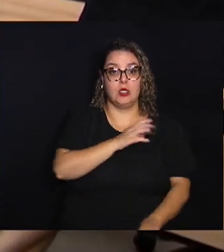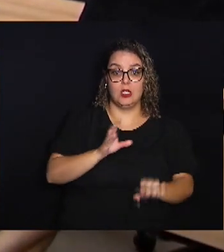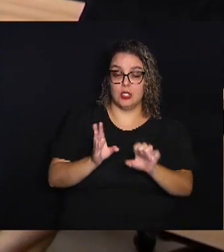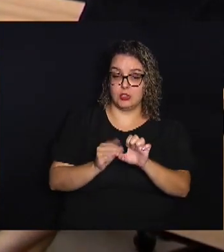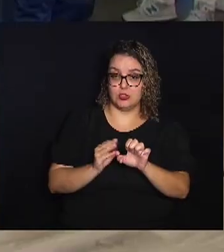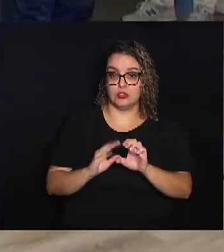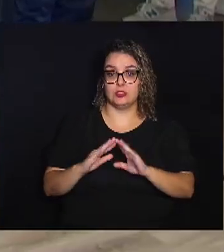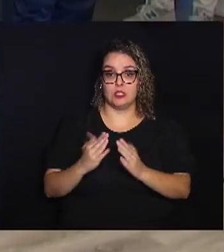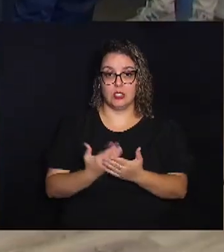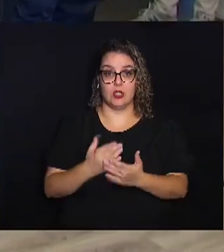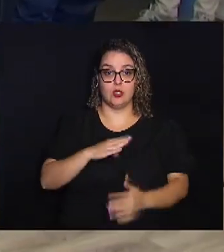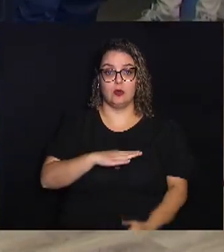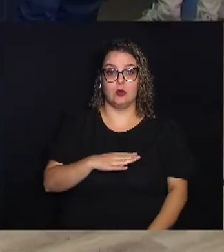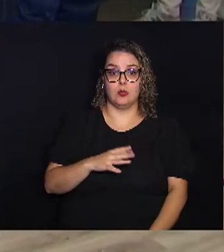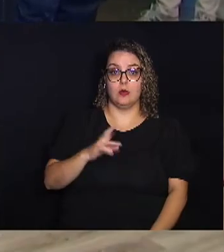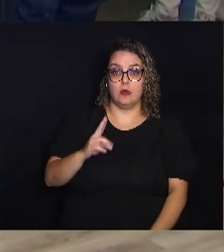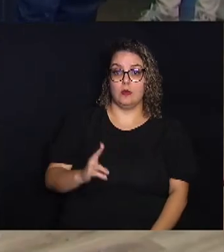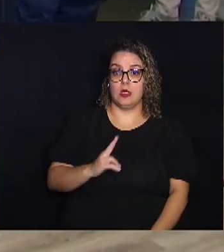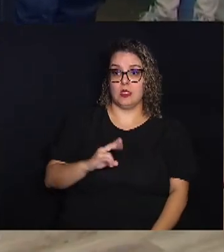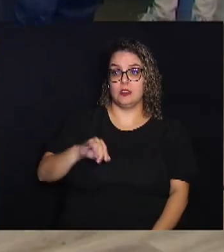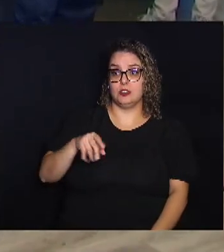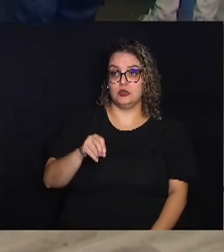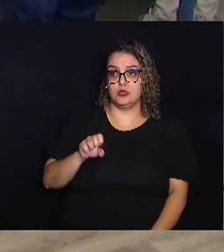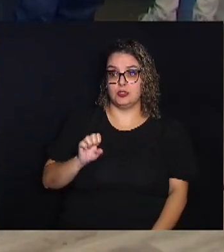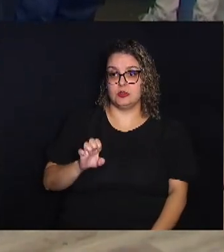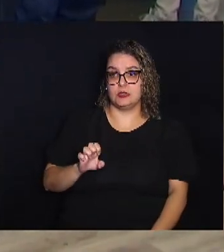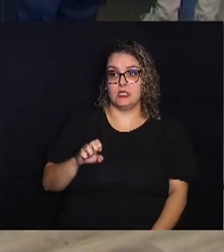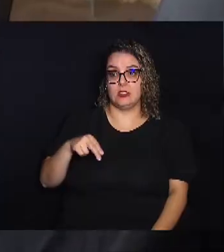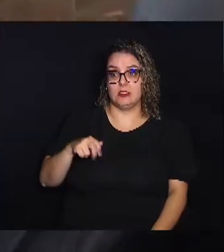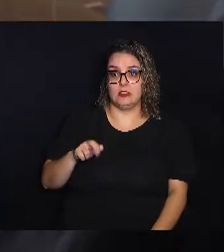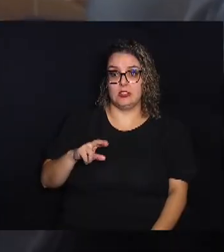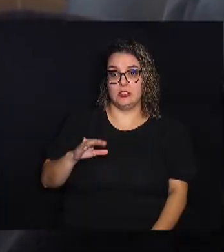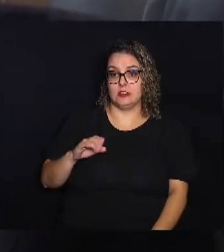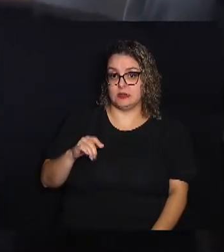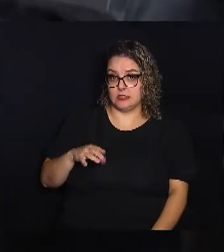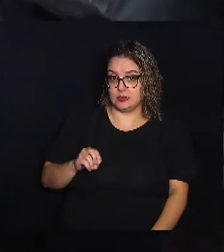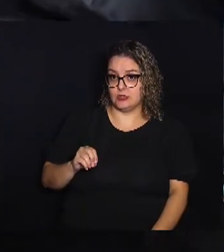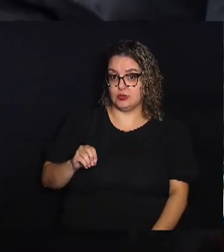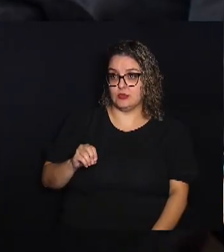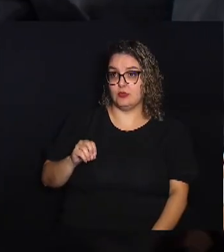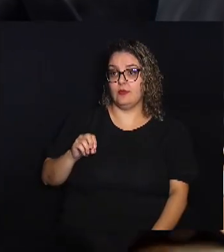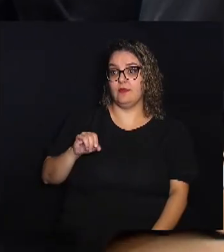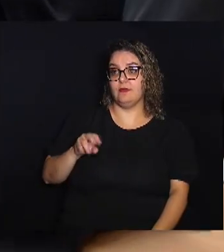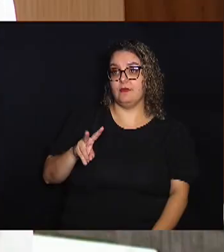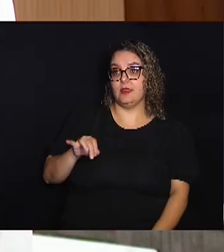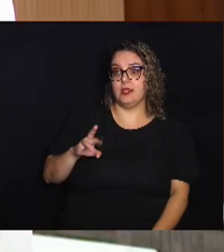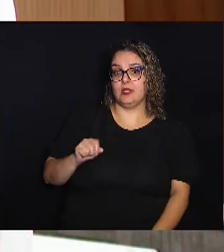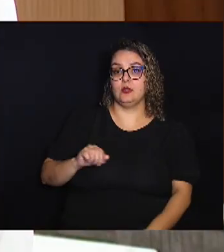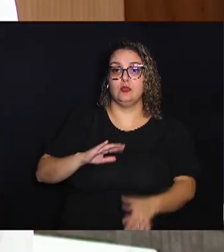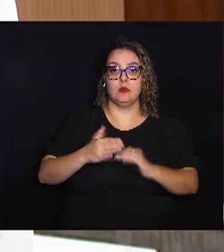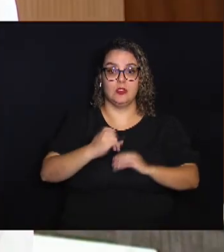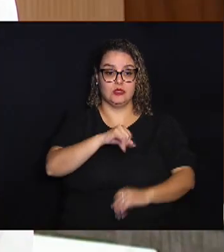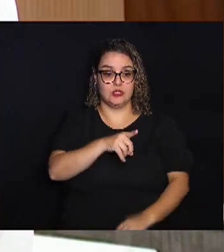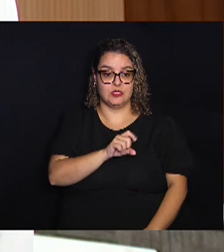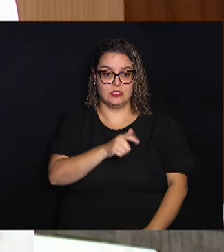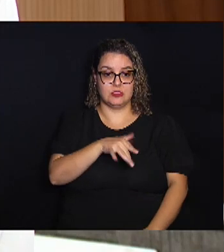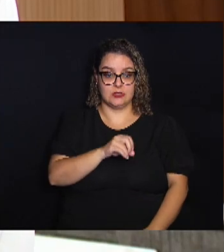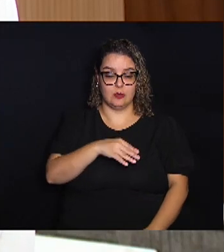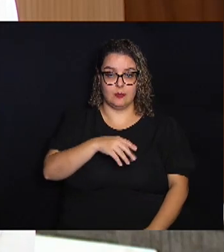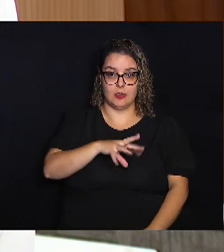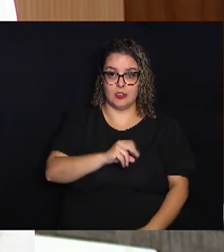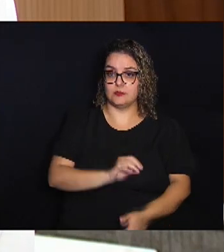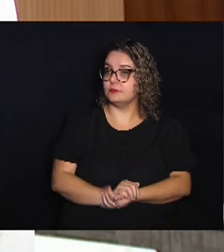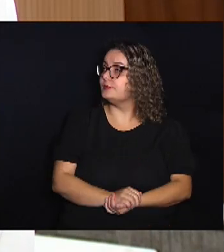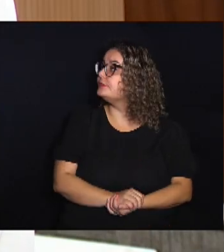escola municipal Padre José Narciso Vieira Eremberg Do bairro Jardim São Marcos Toda vez que